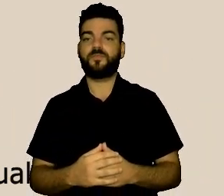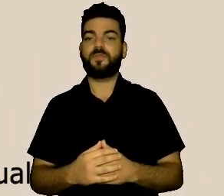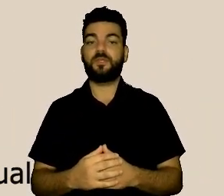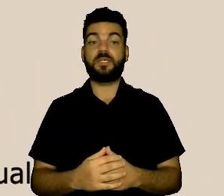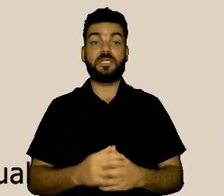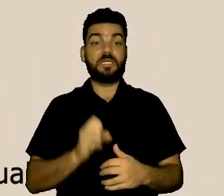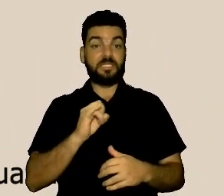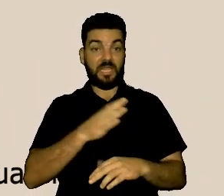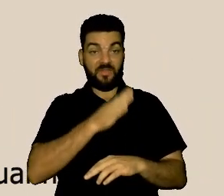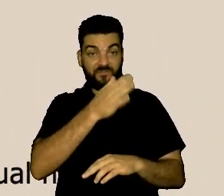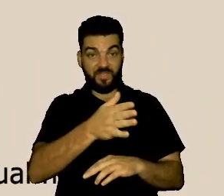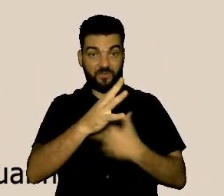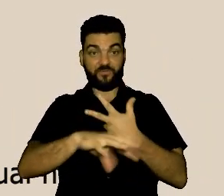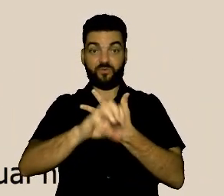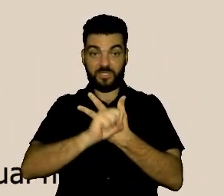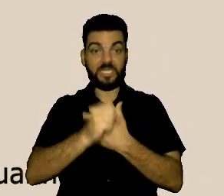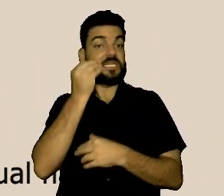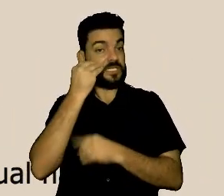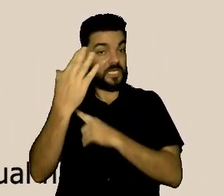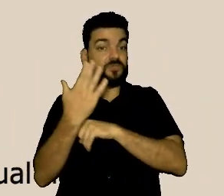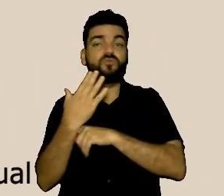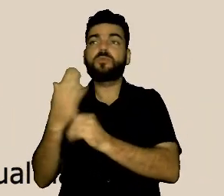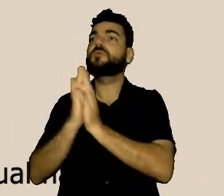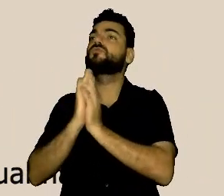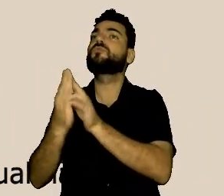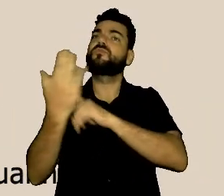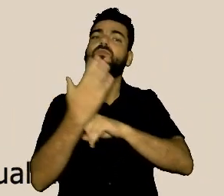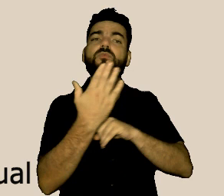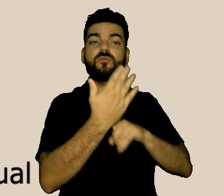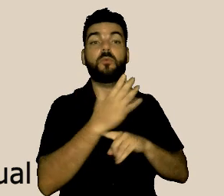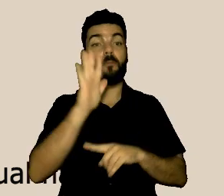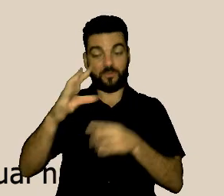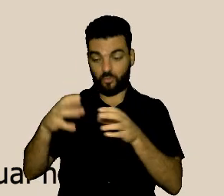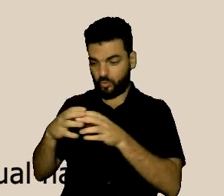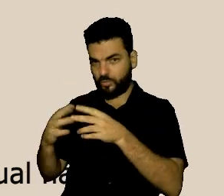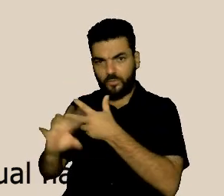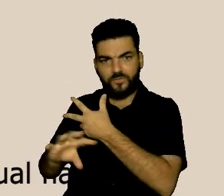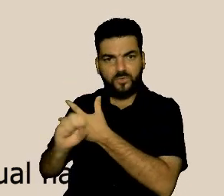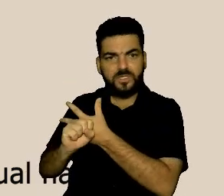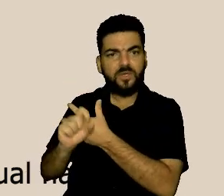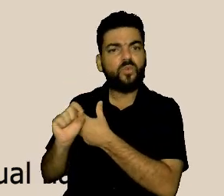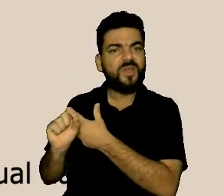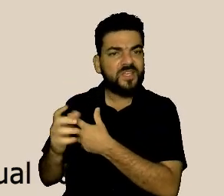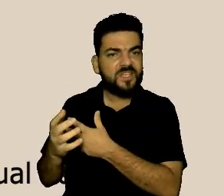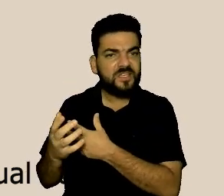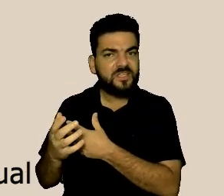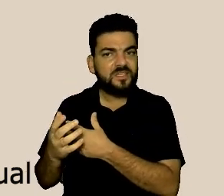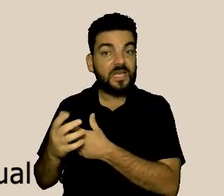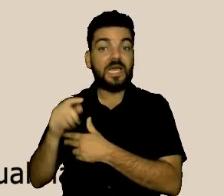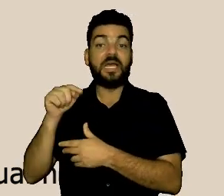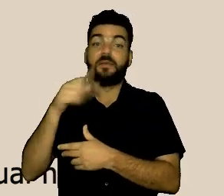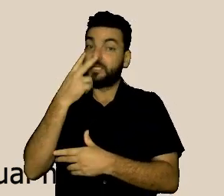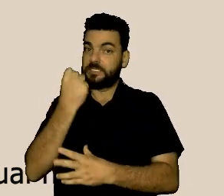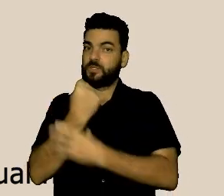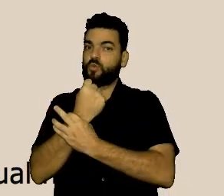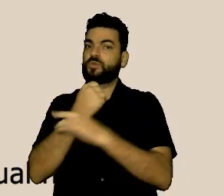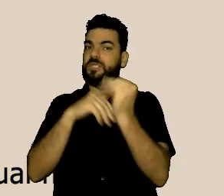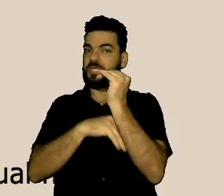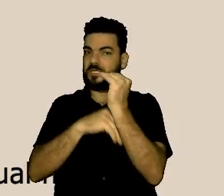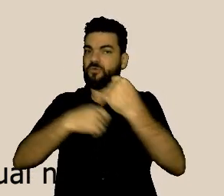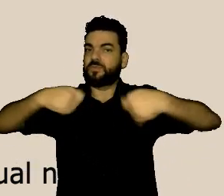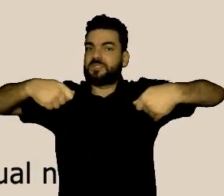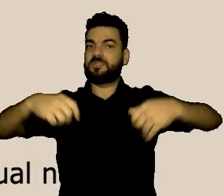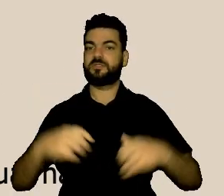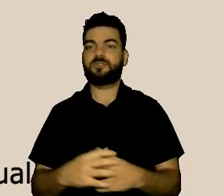ouvidoria é um espaço seguro do ponto de vista da cidadania. Aonde